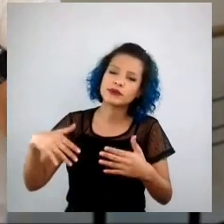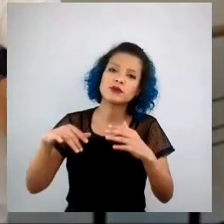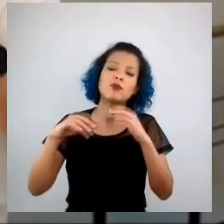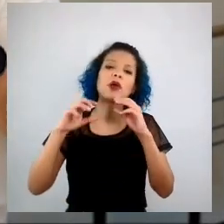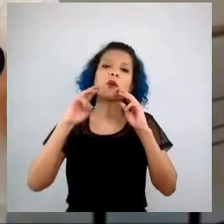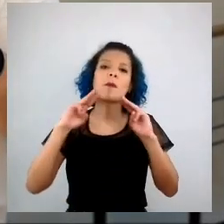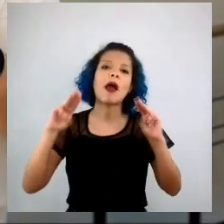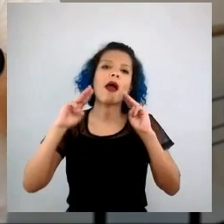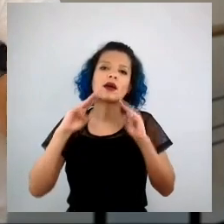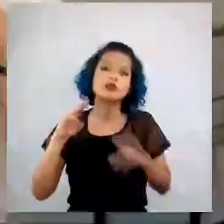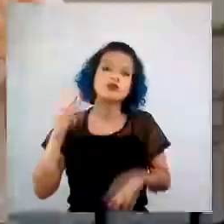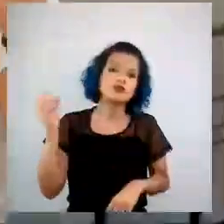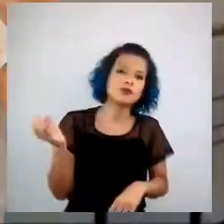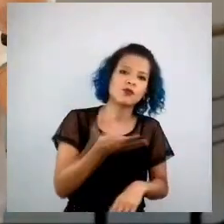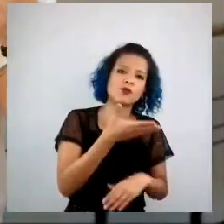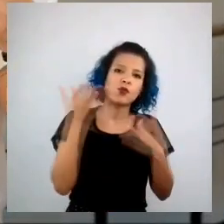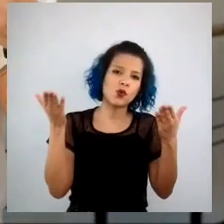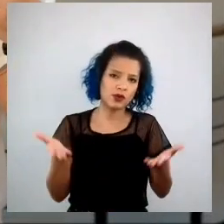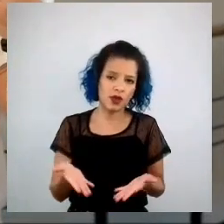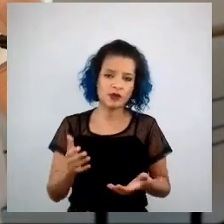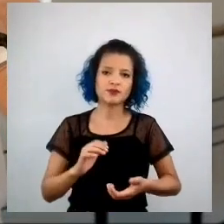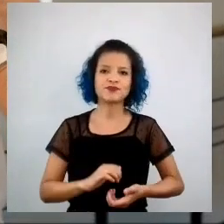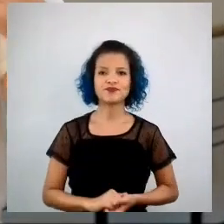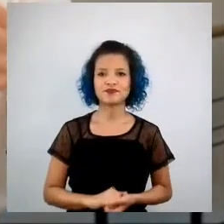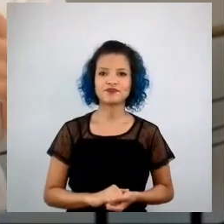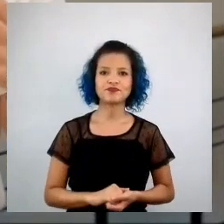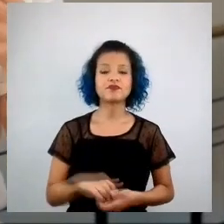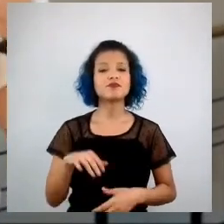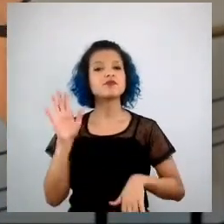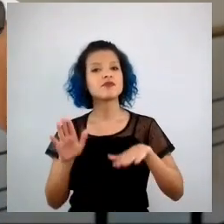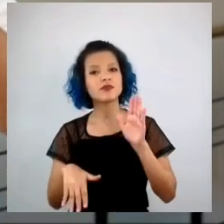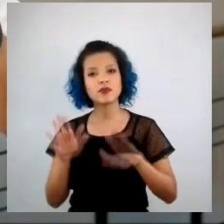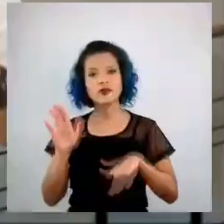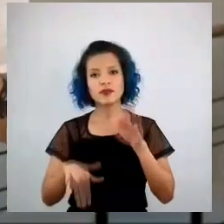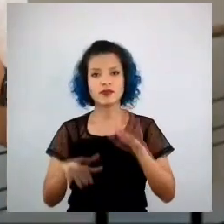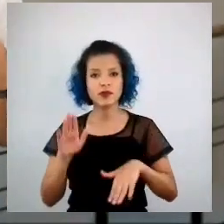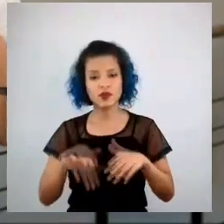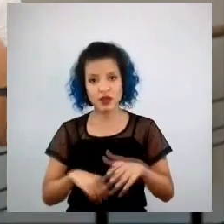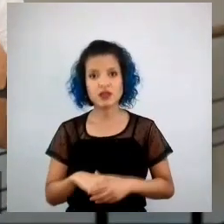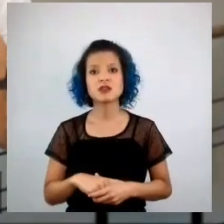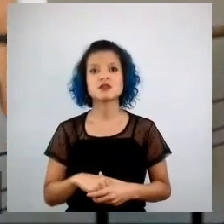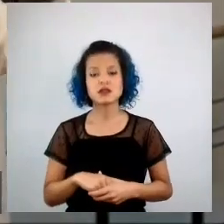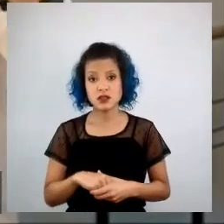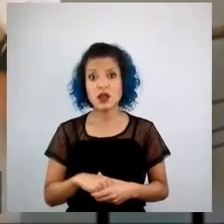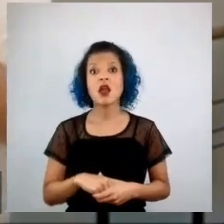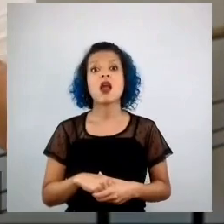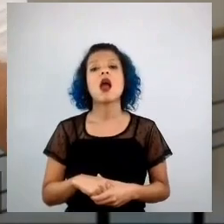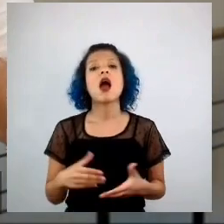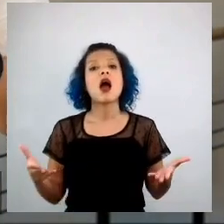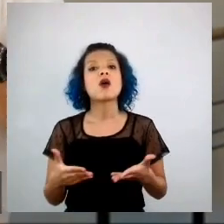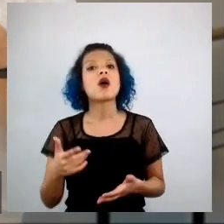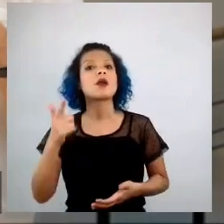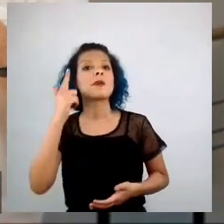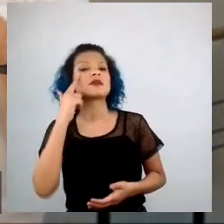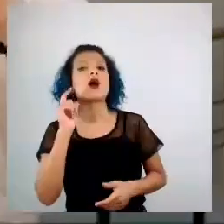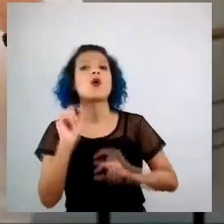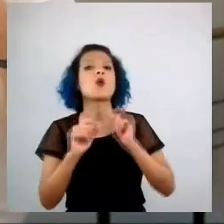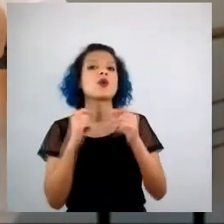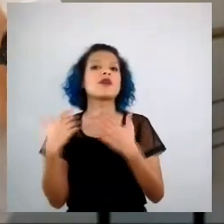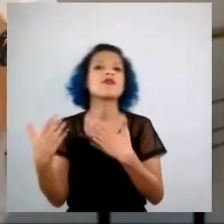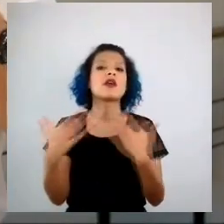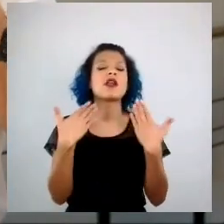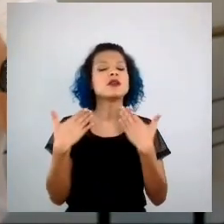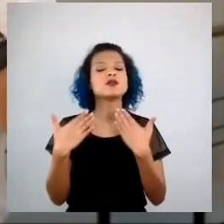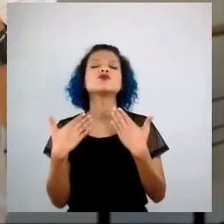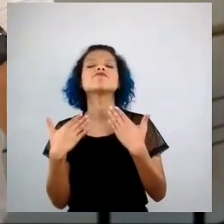Talvez, assim, no afã de ficar sempre acompanhando o que está acontecendo agora, o está todo mundo falando no dia de amanhã, as